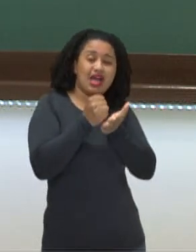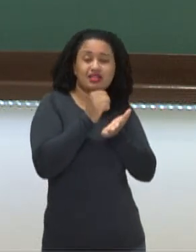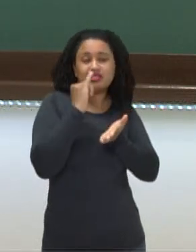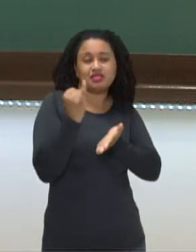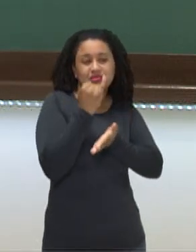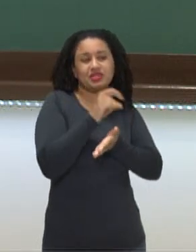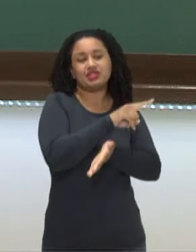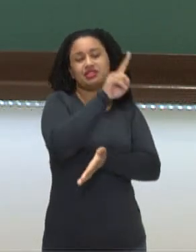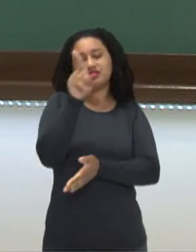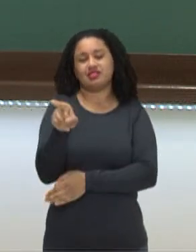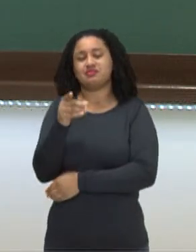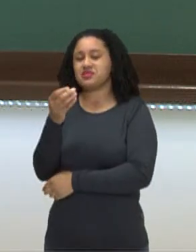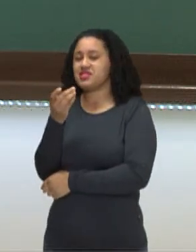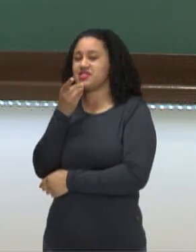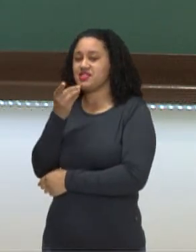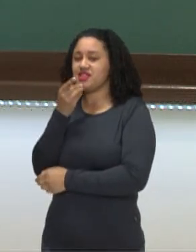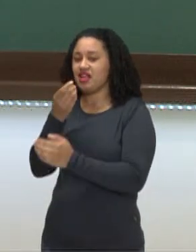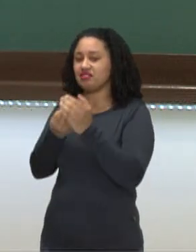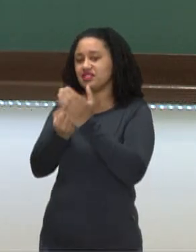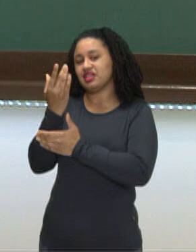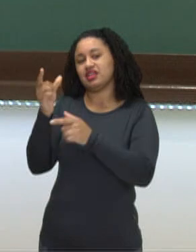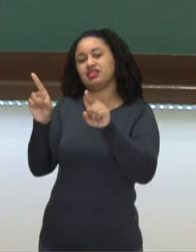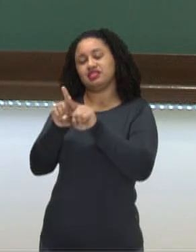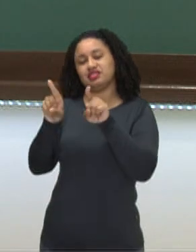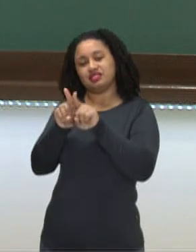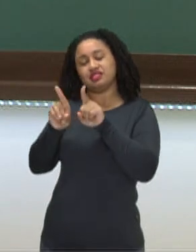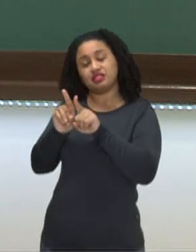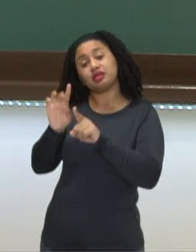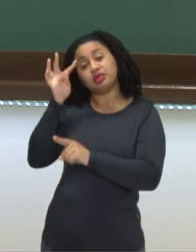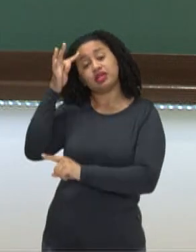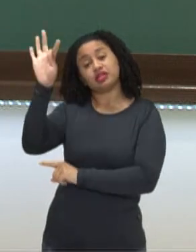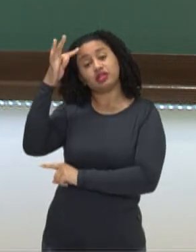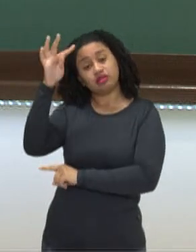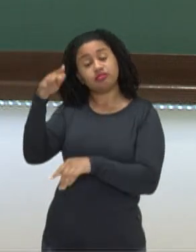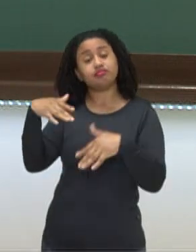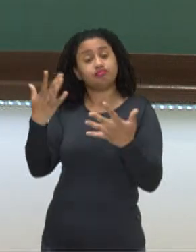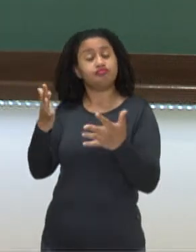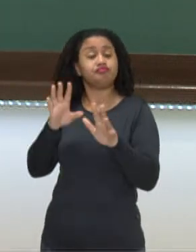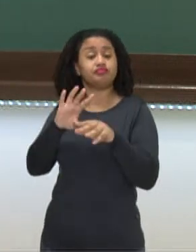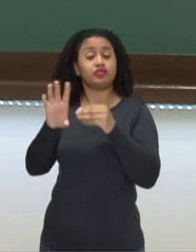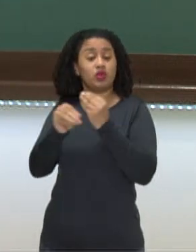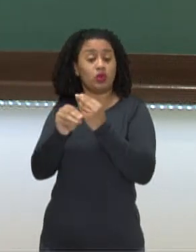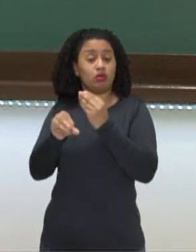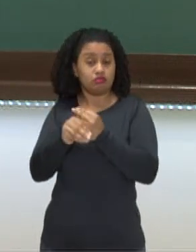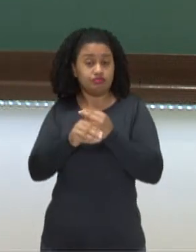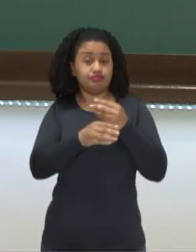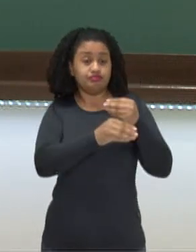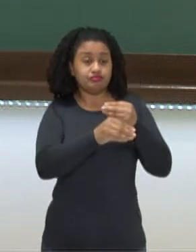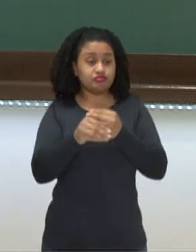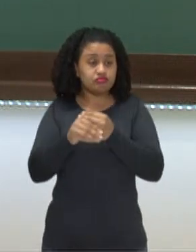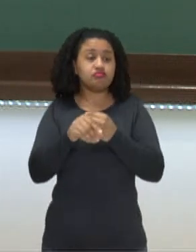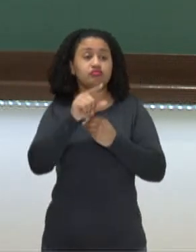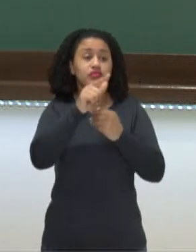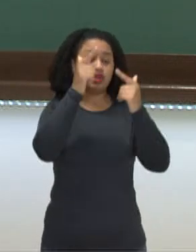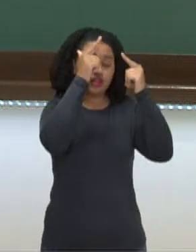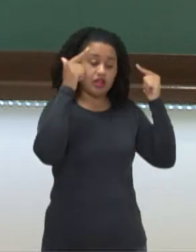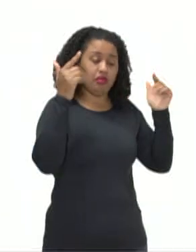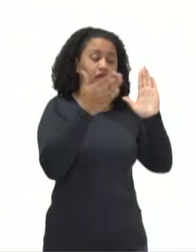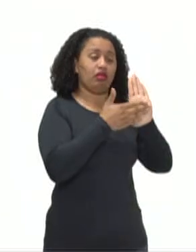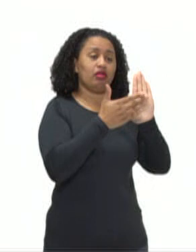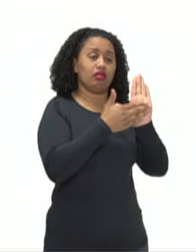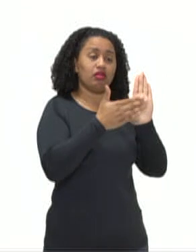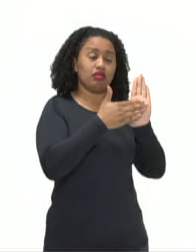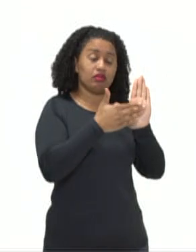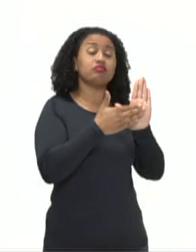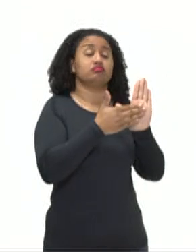para que o Darwin criasse também sua teoria. Então, são teorias que se complementam. O Lamarck propõe a